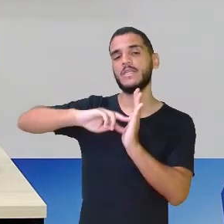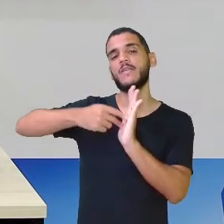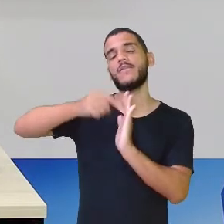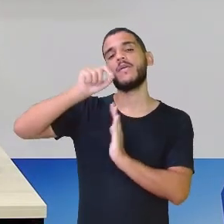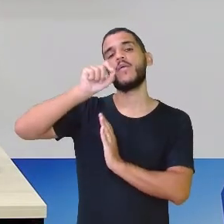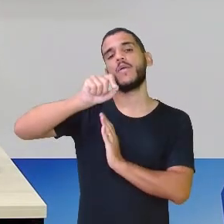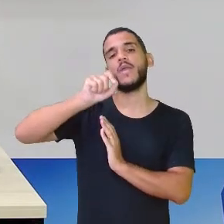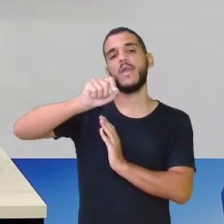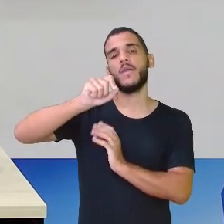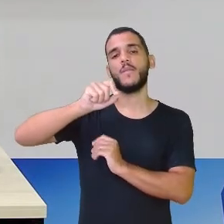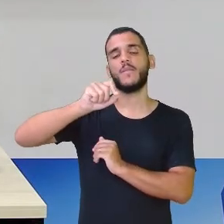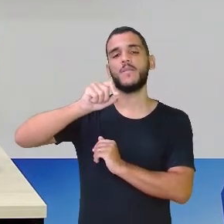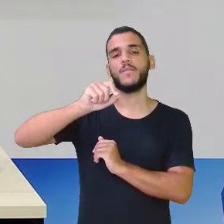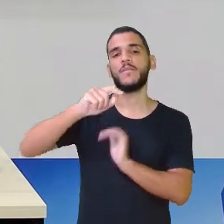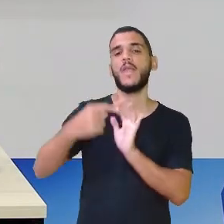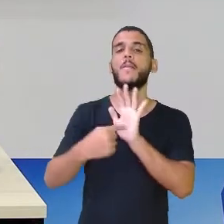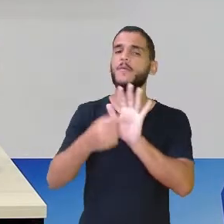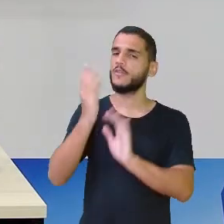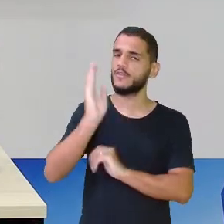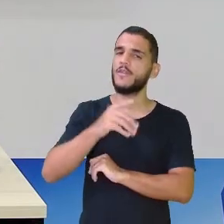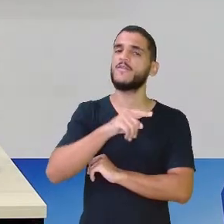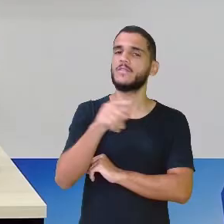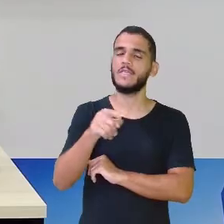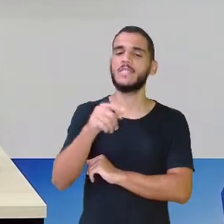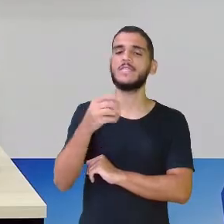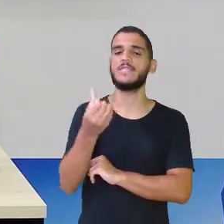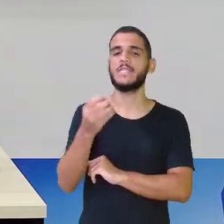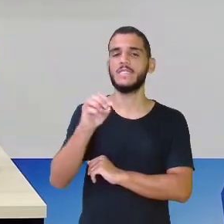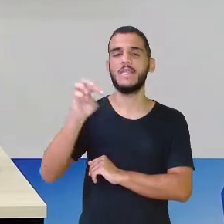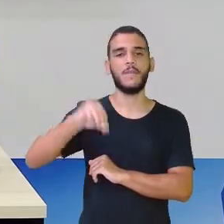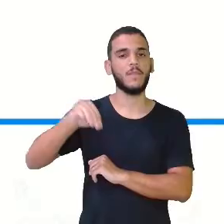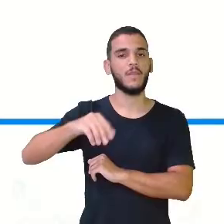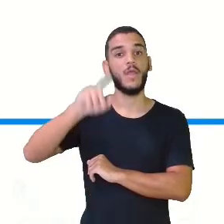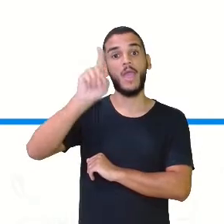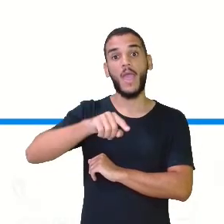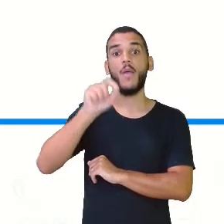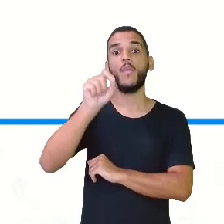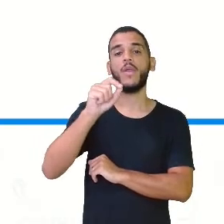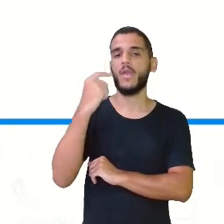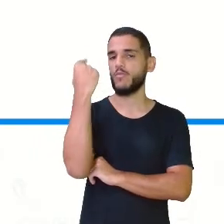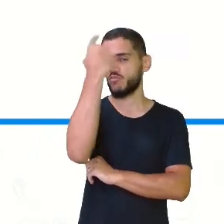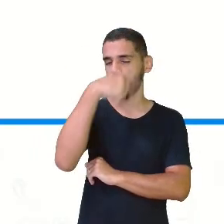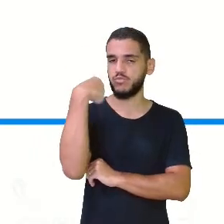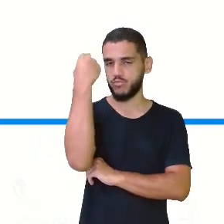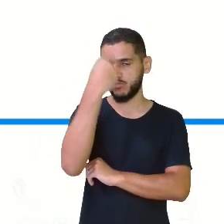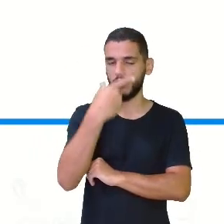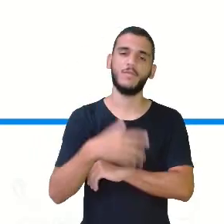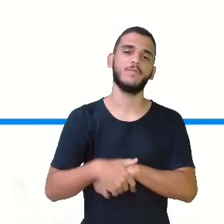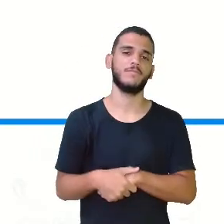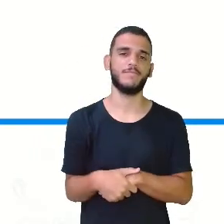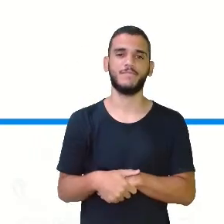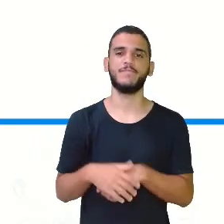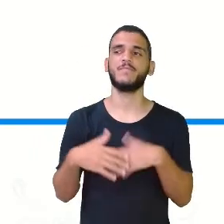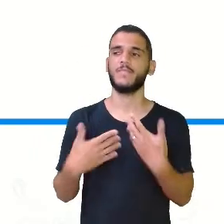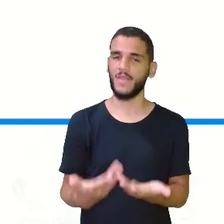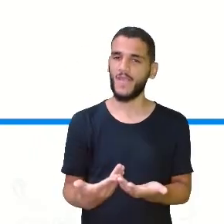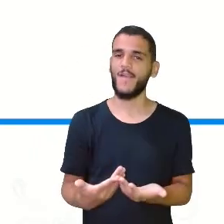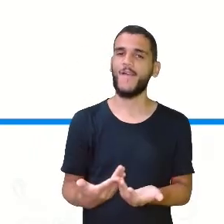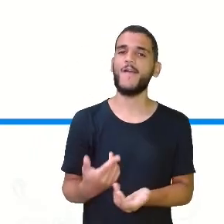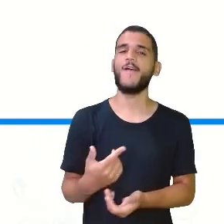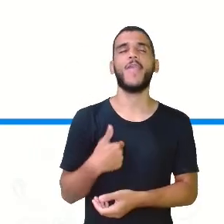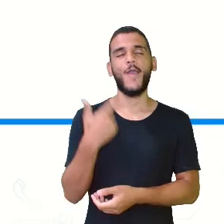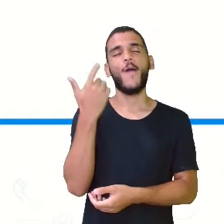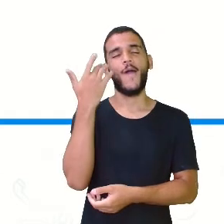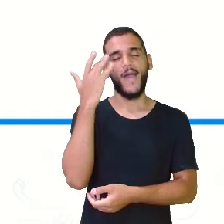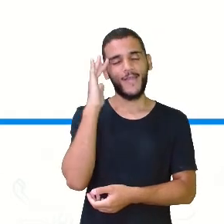60 minutos, mostrei para vocês que 60 minutos é uma hora, né, minha gente? Ainda bem que vocês